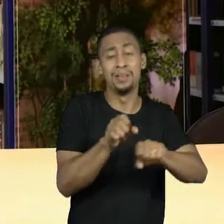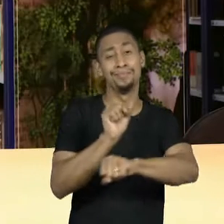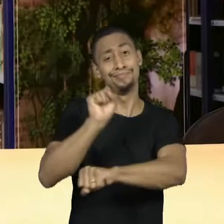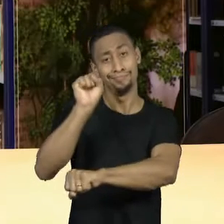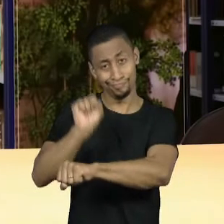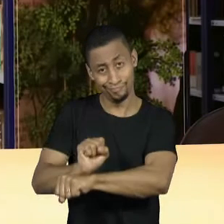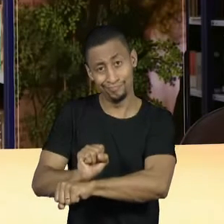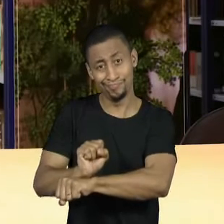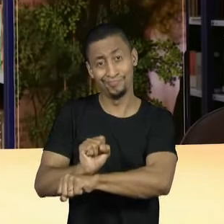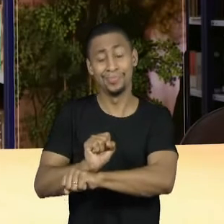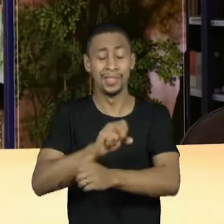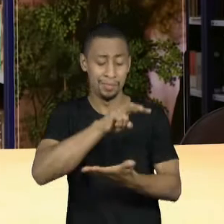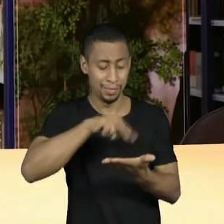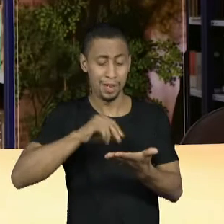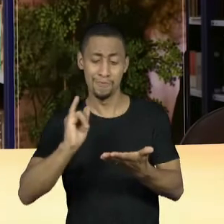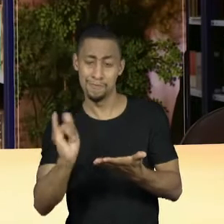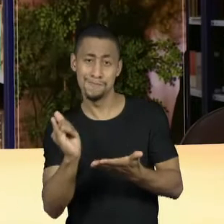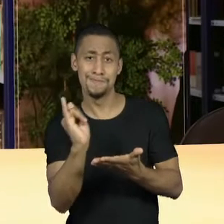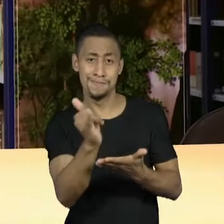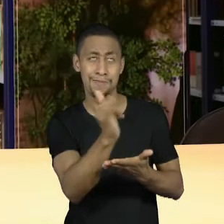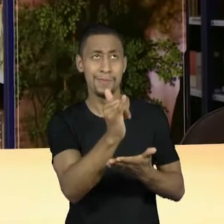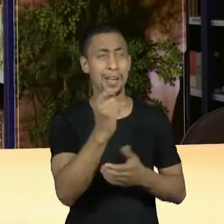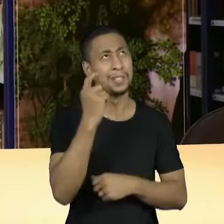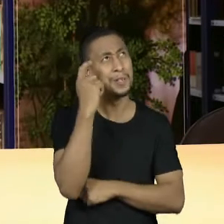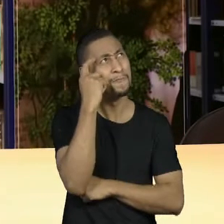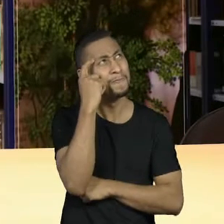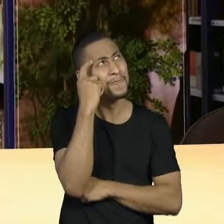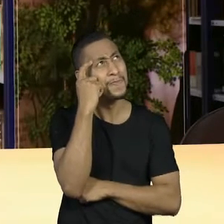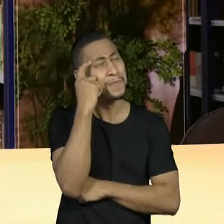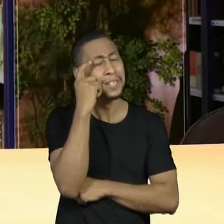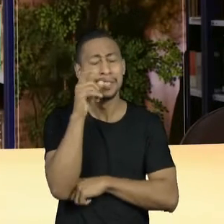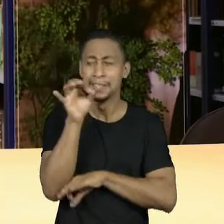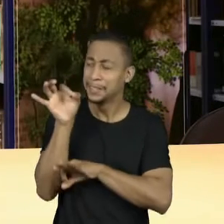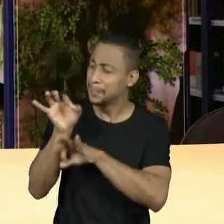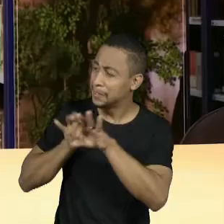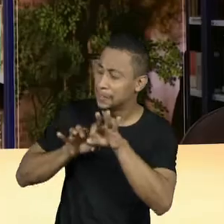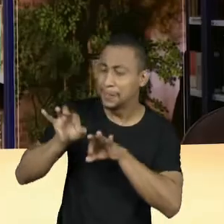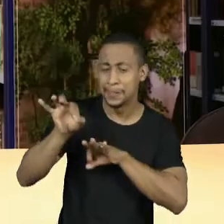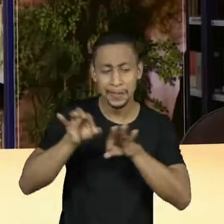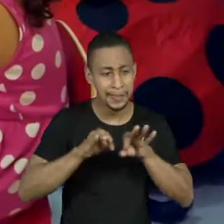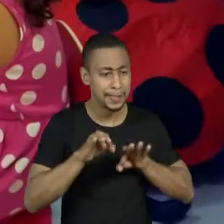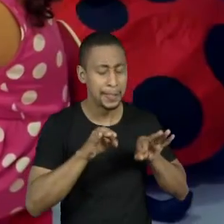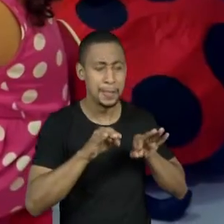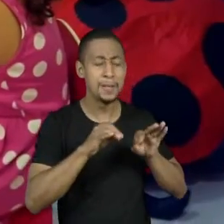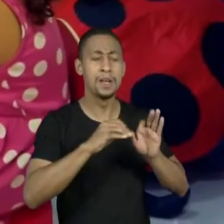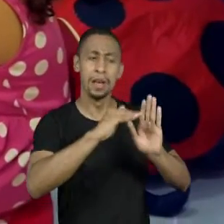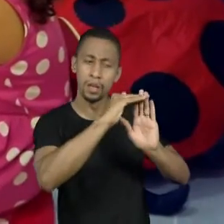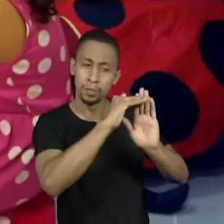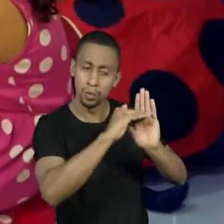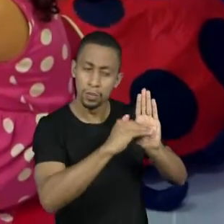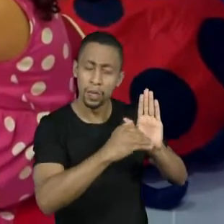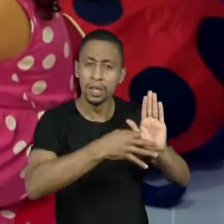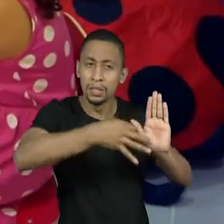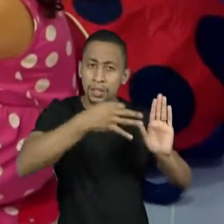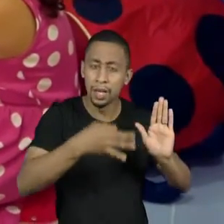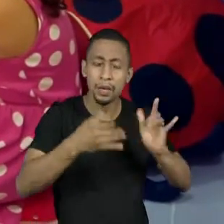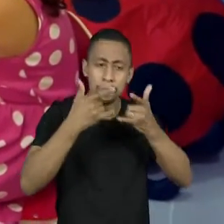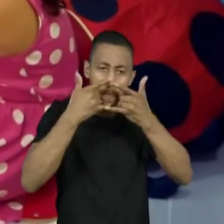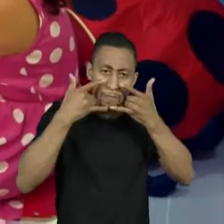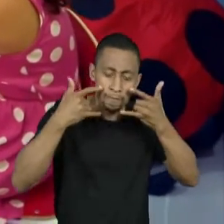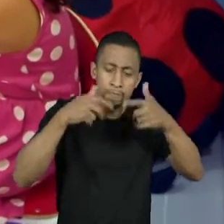contação de história. Então, fizemos, pensando com os protocolos de sanitários e